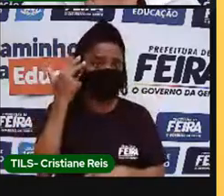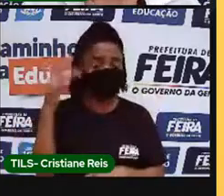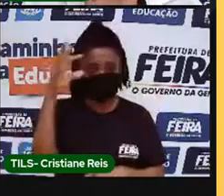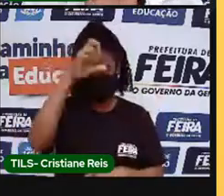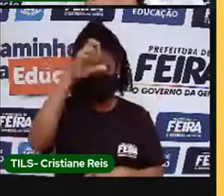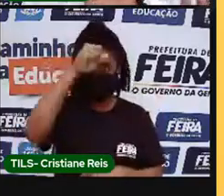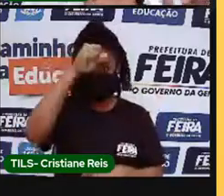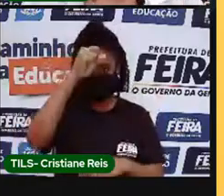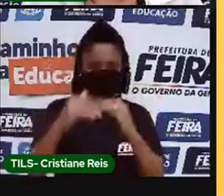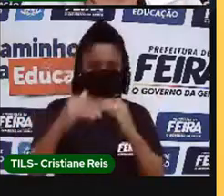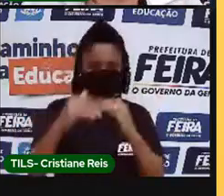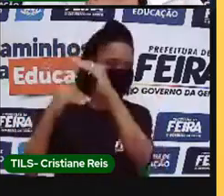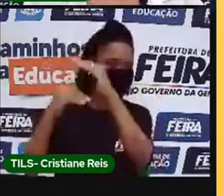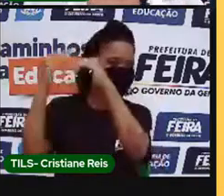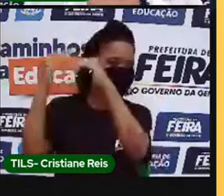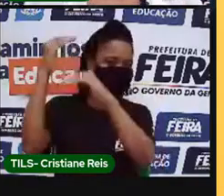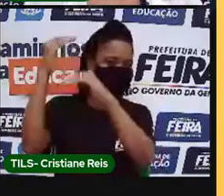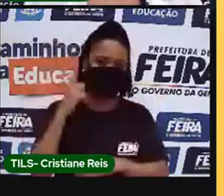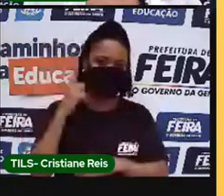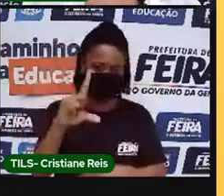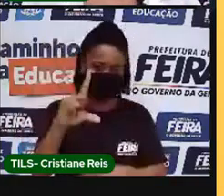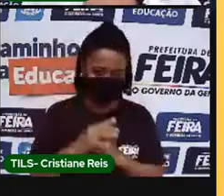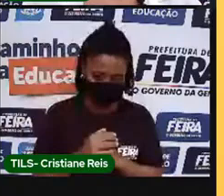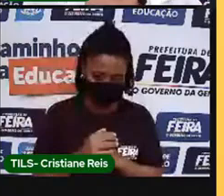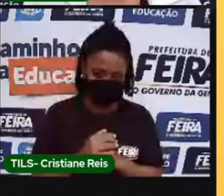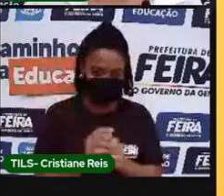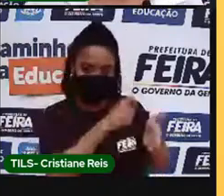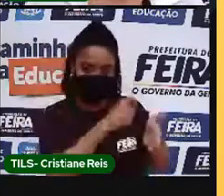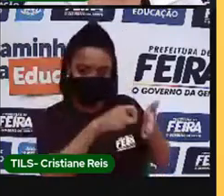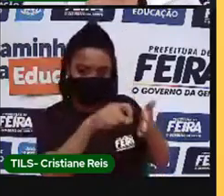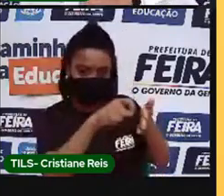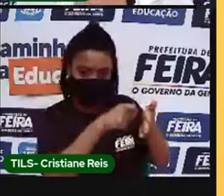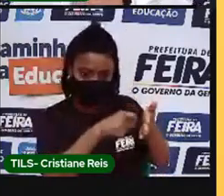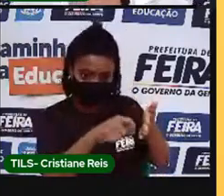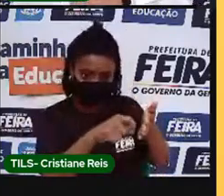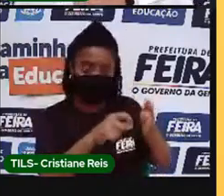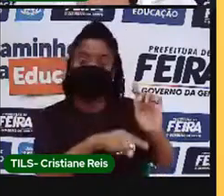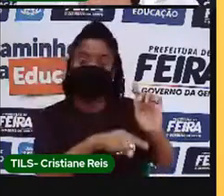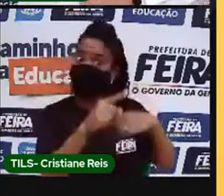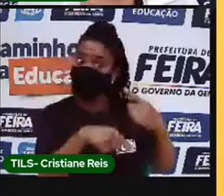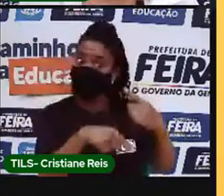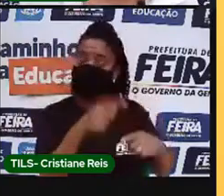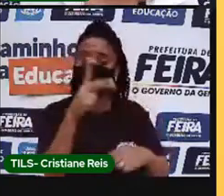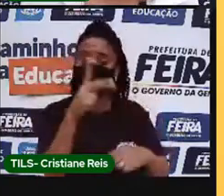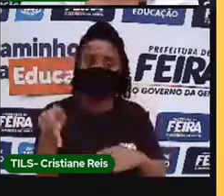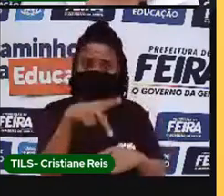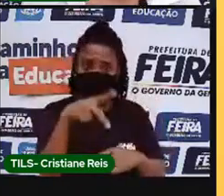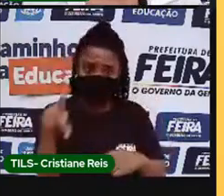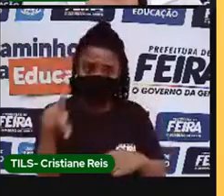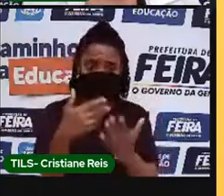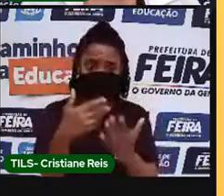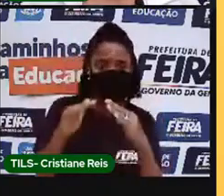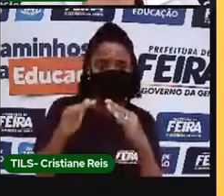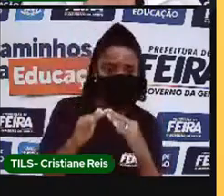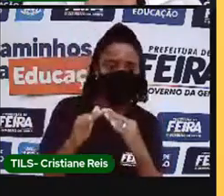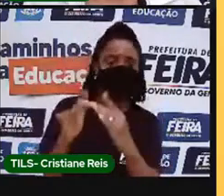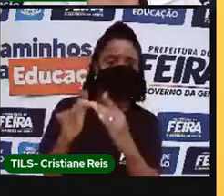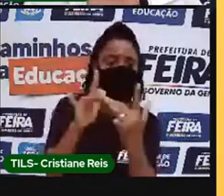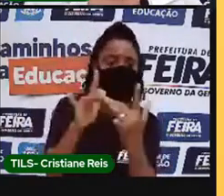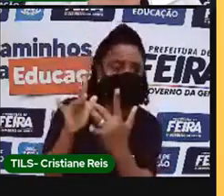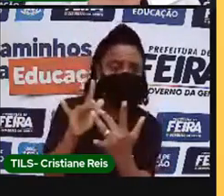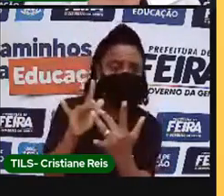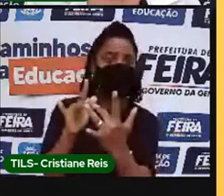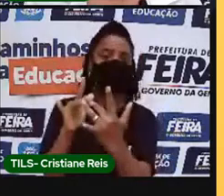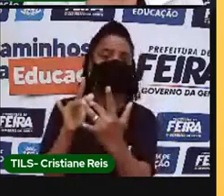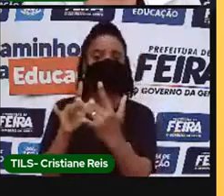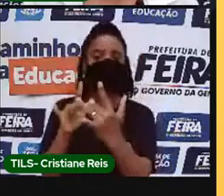-as e na primeira oportunidade que você tiver com a sua professora da escola pergunte para ela a